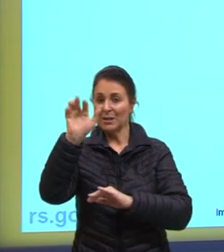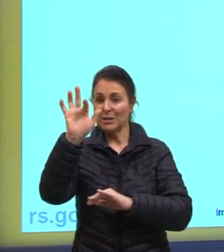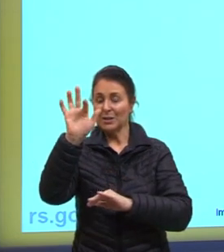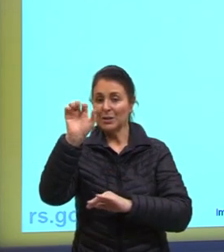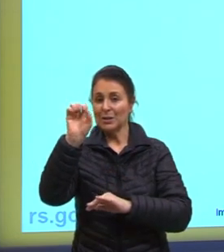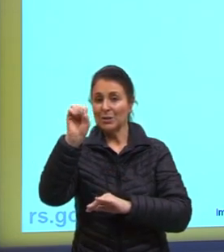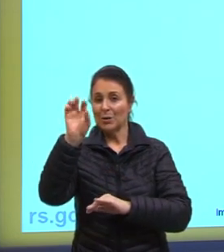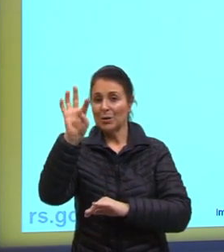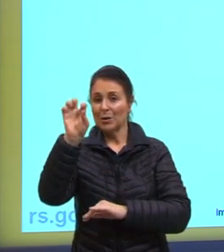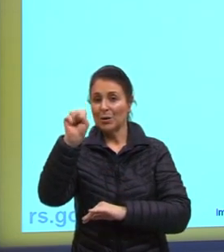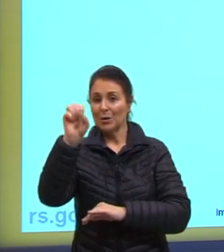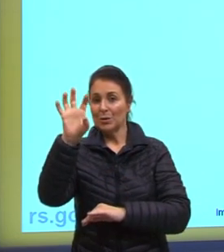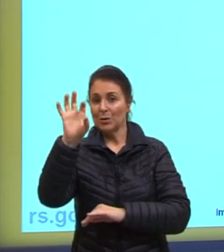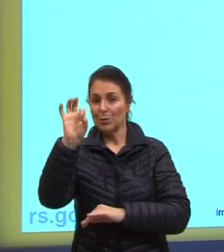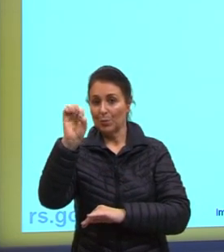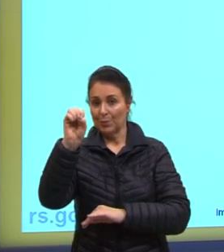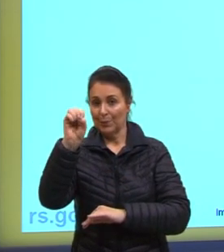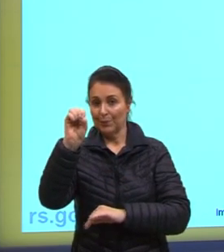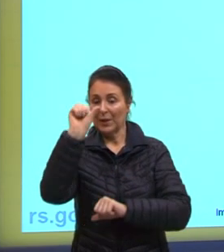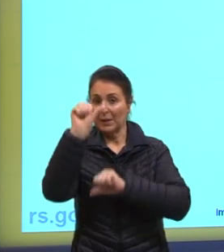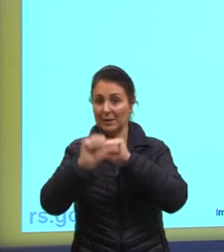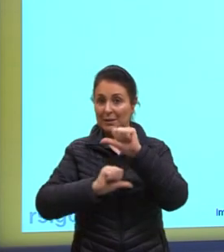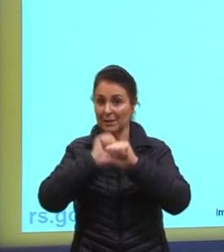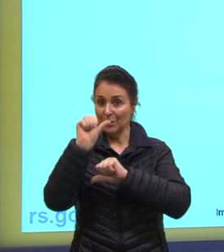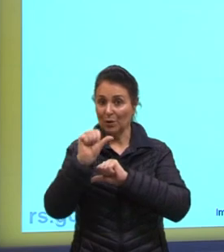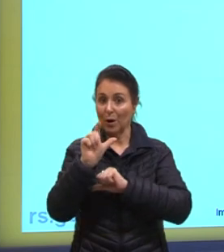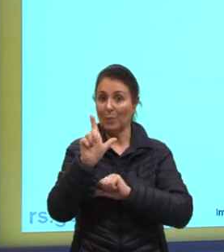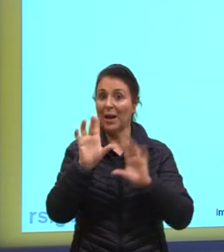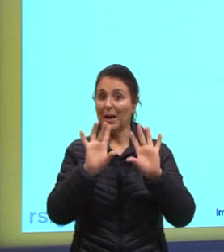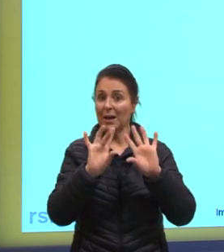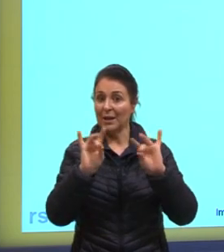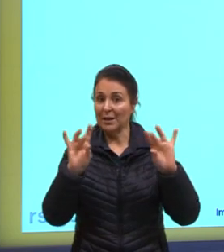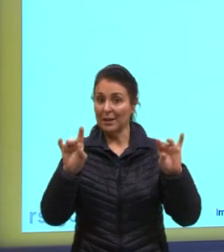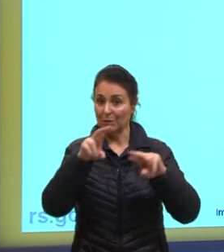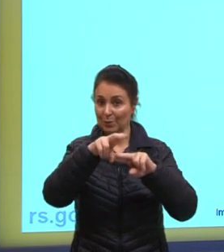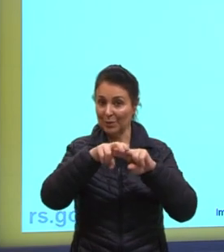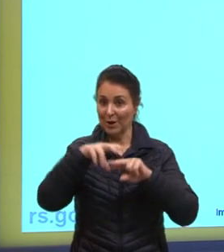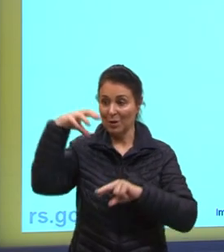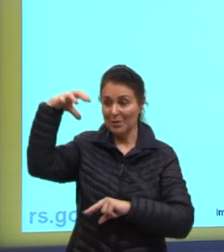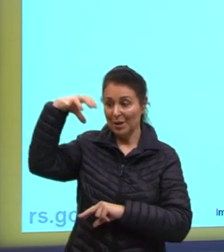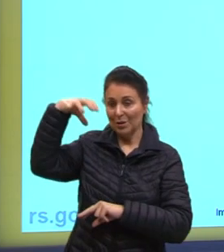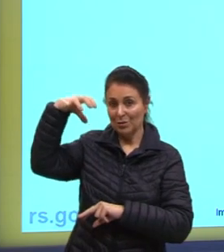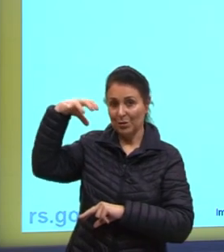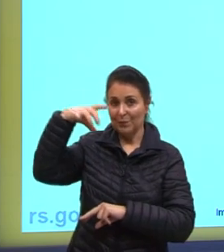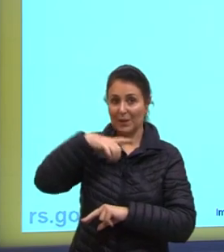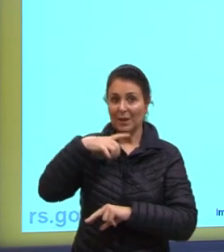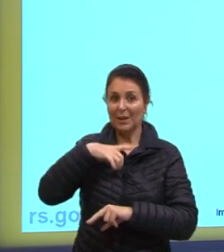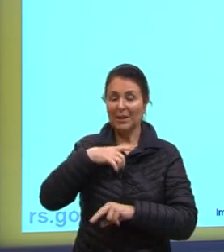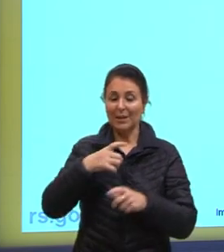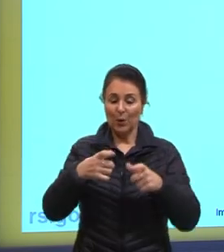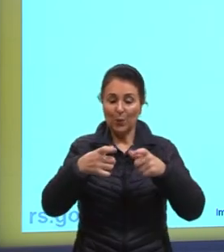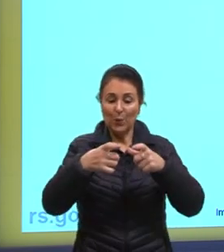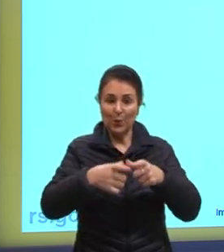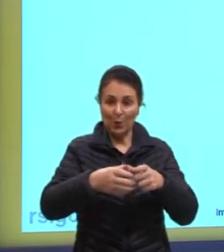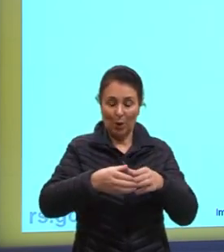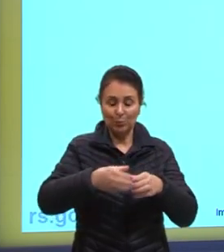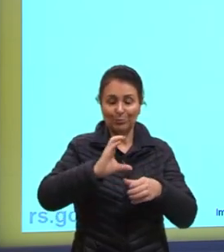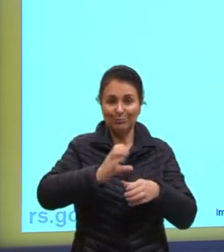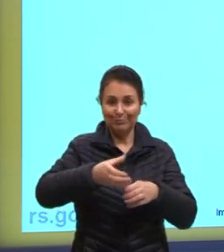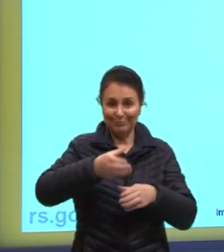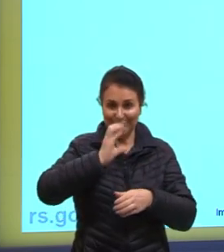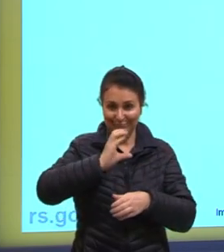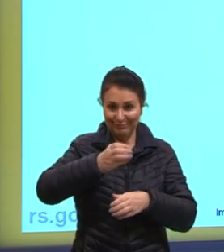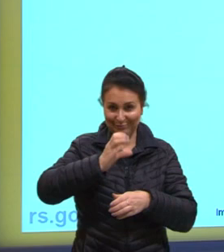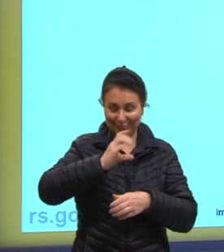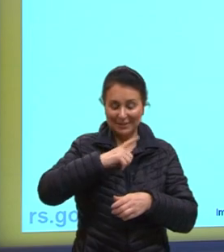então, a se transformar em líquido, né? A chuva. E aqui a gente tem um copo que a gente fala, né? No nosso dia a dia, a gente